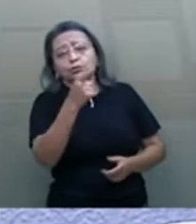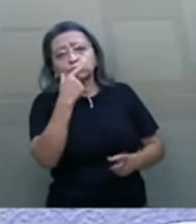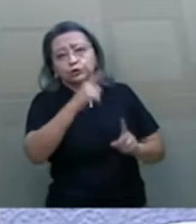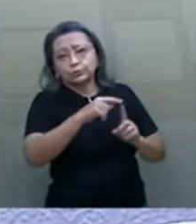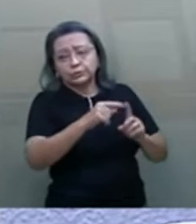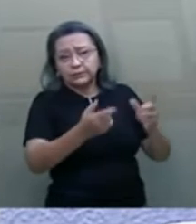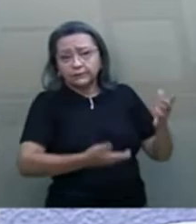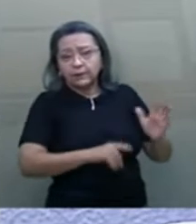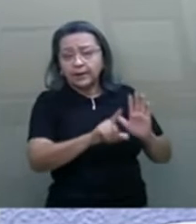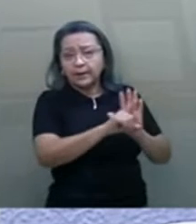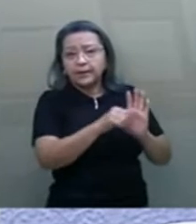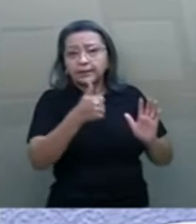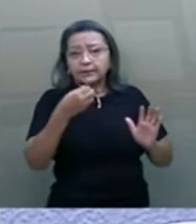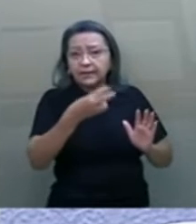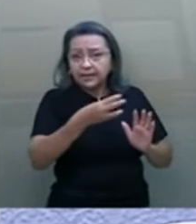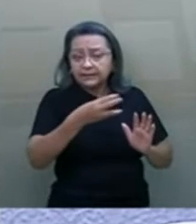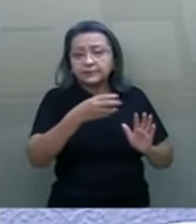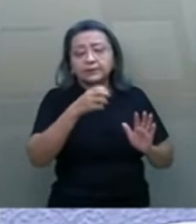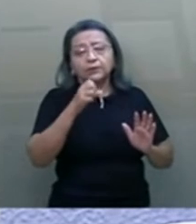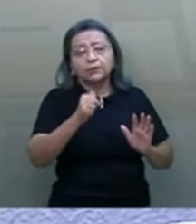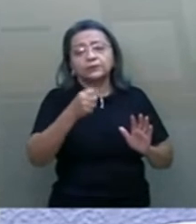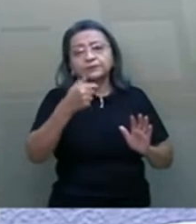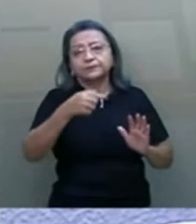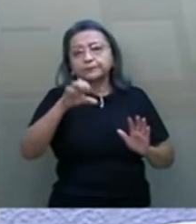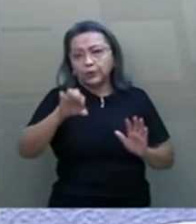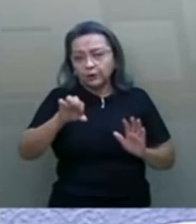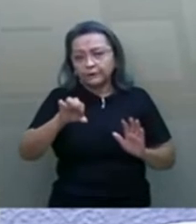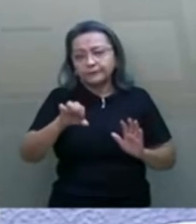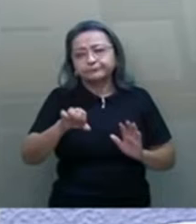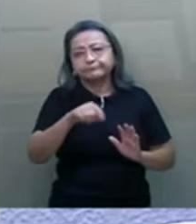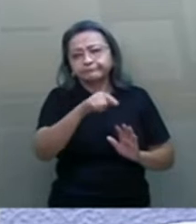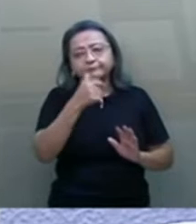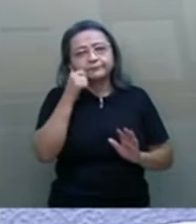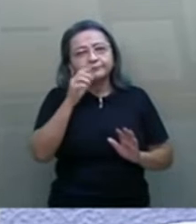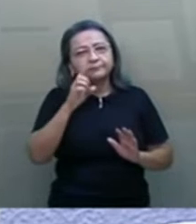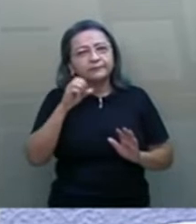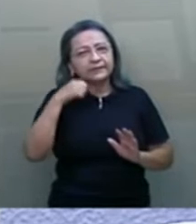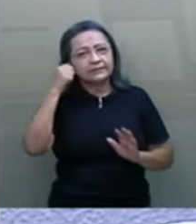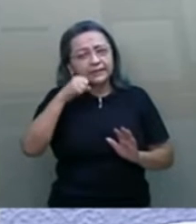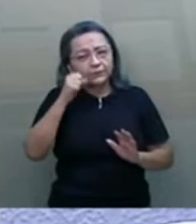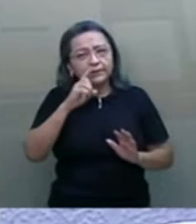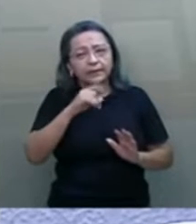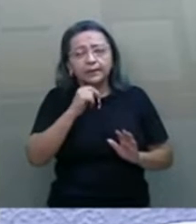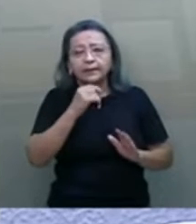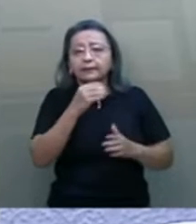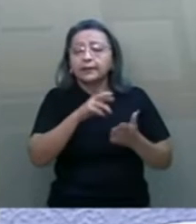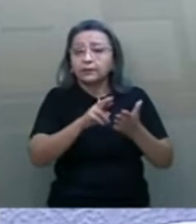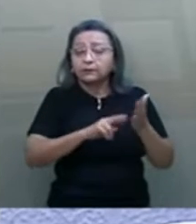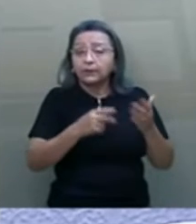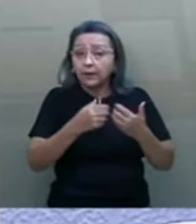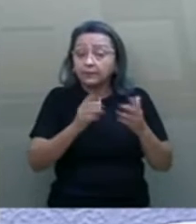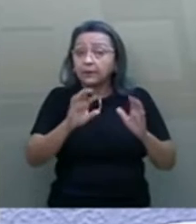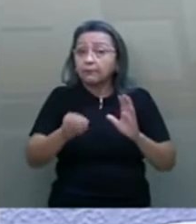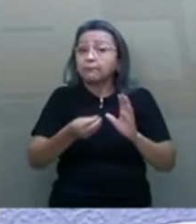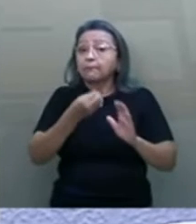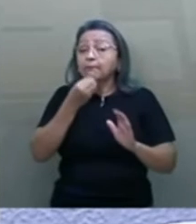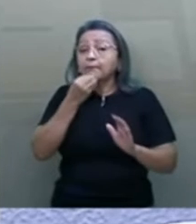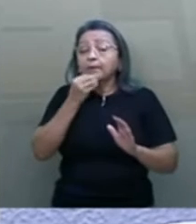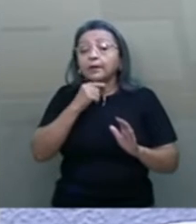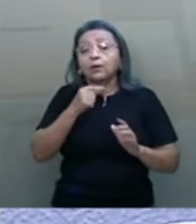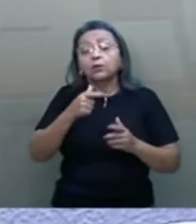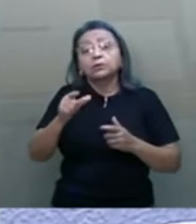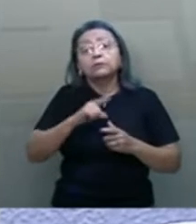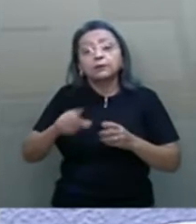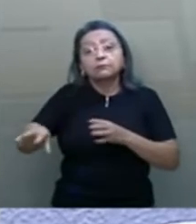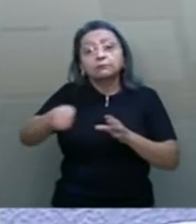A Lei nº.879, relatada pela senadora Daniela Ribeiro, abre a possibilidade de que as atuais concessões do STFC migrem para o